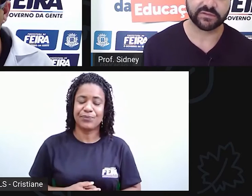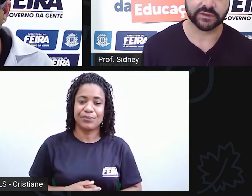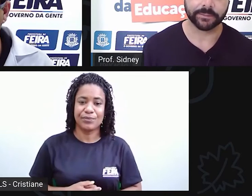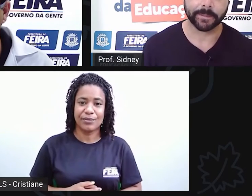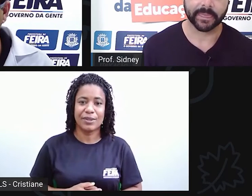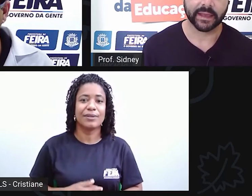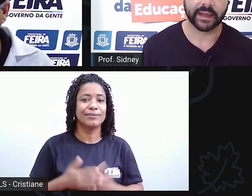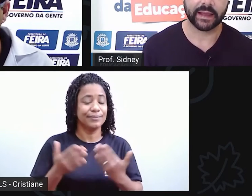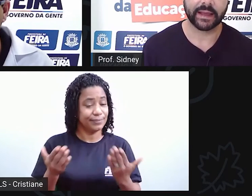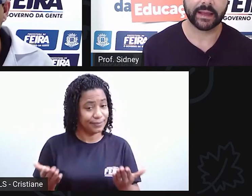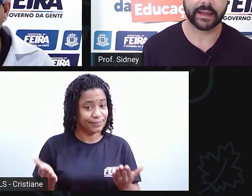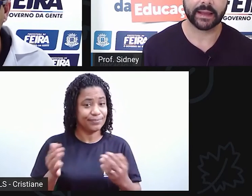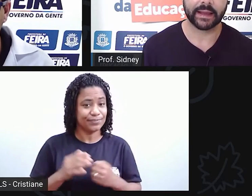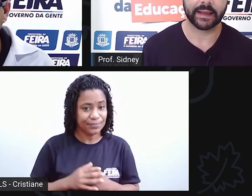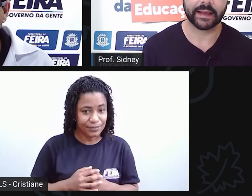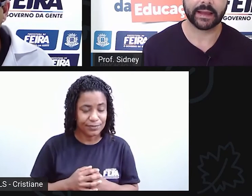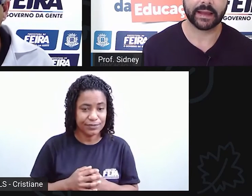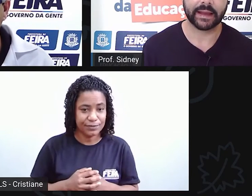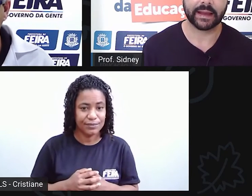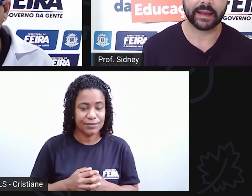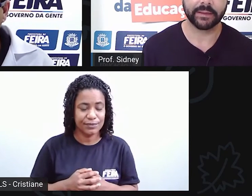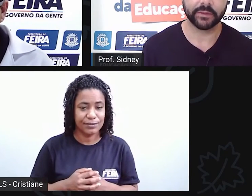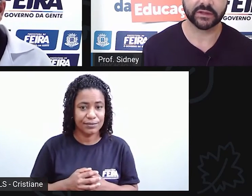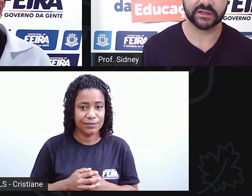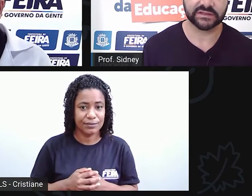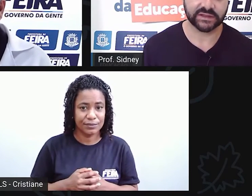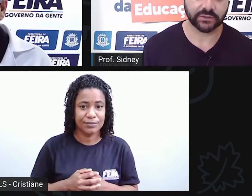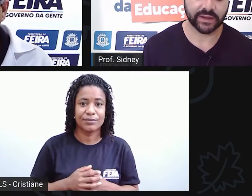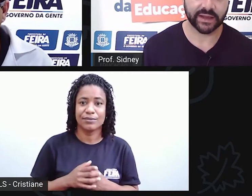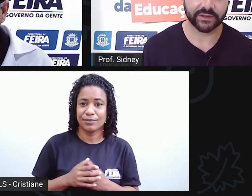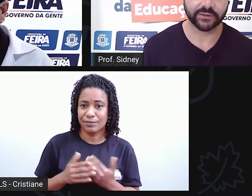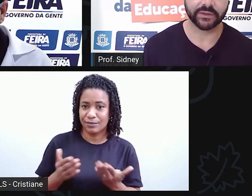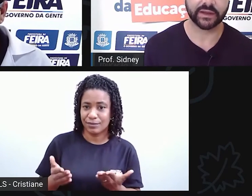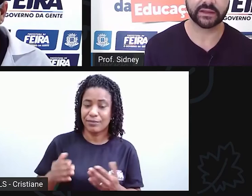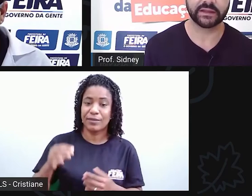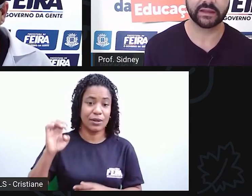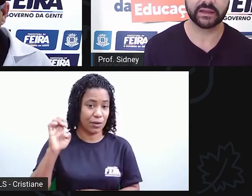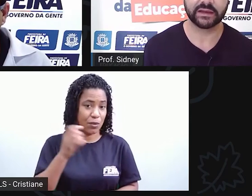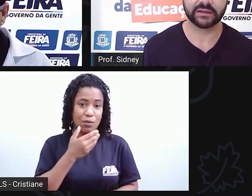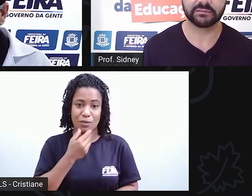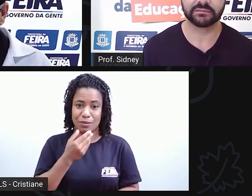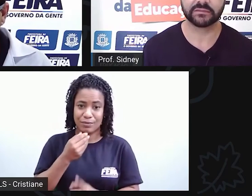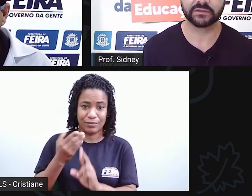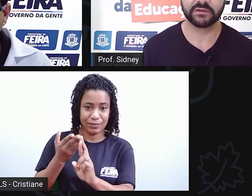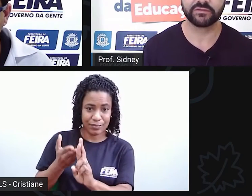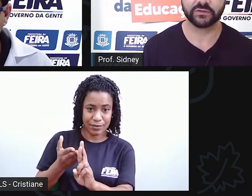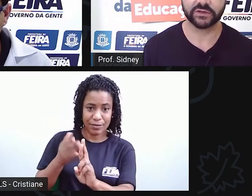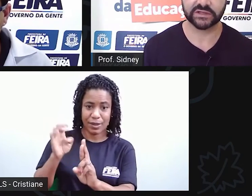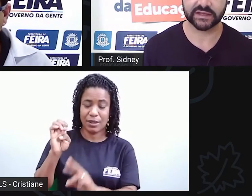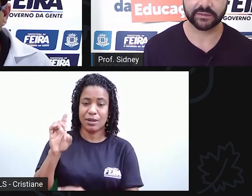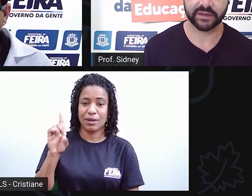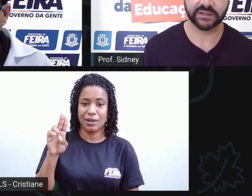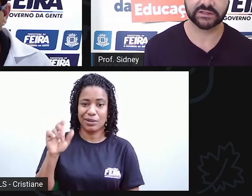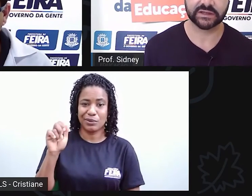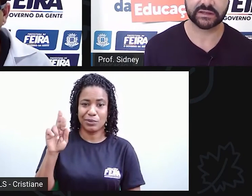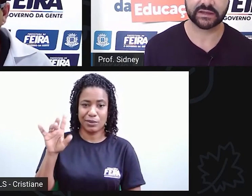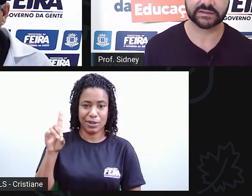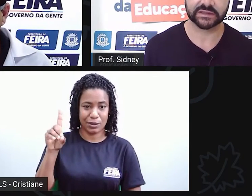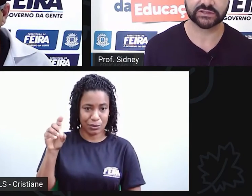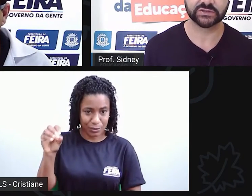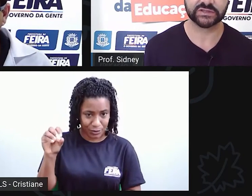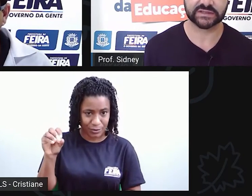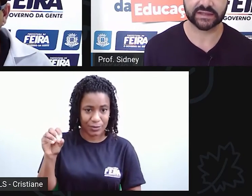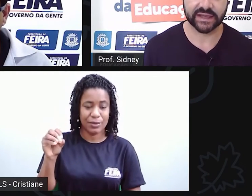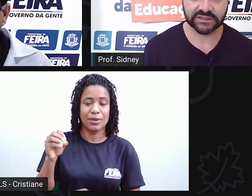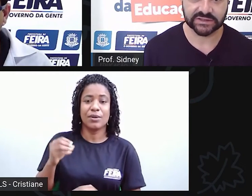Enfim, a importância de Eduardo é que ele influi diretamente nas